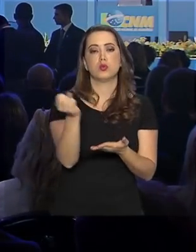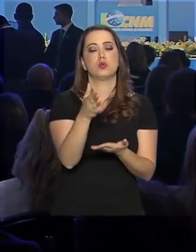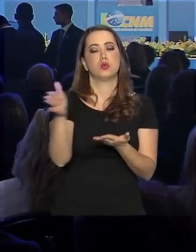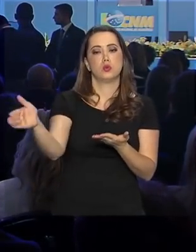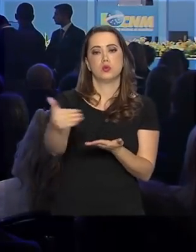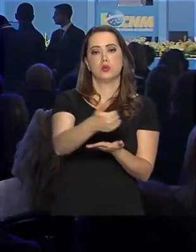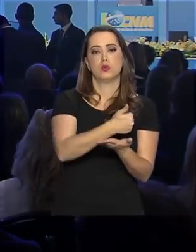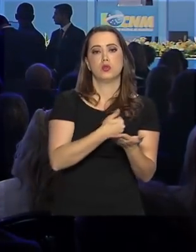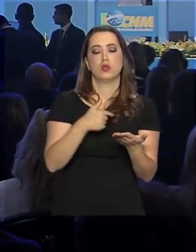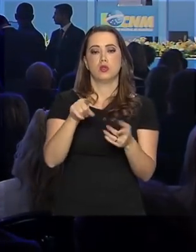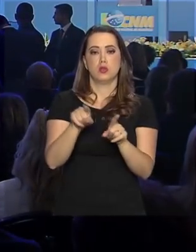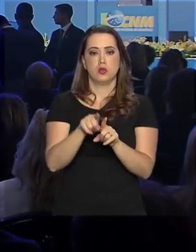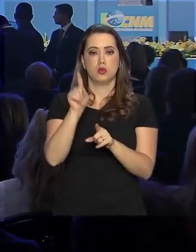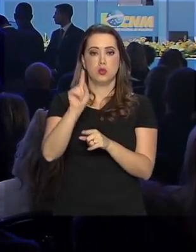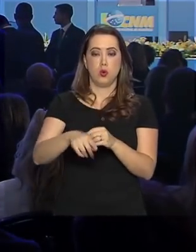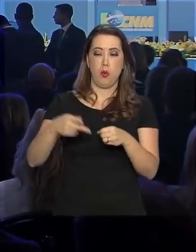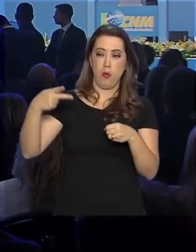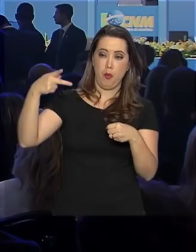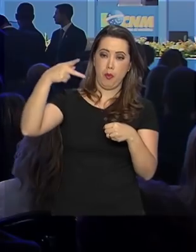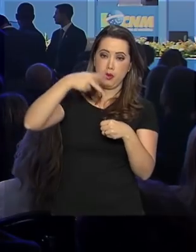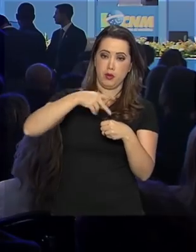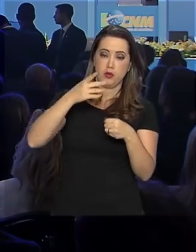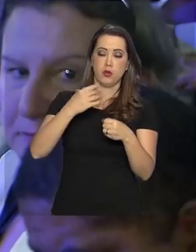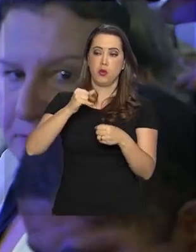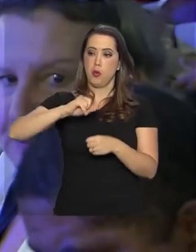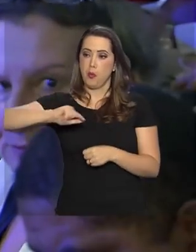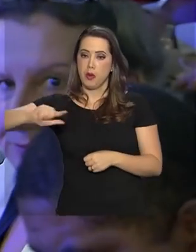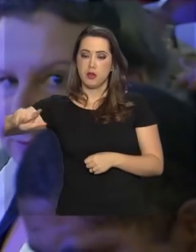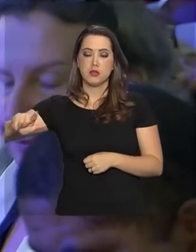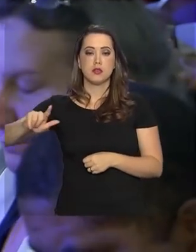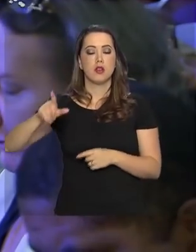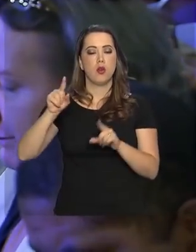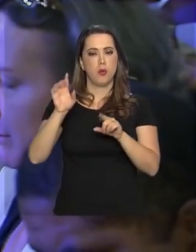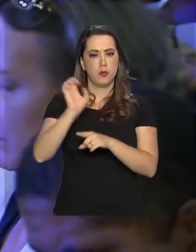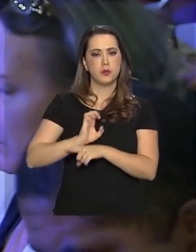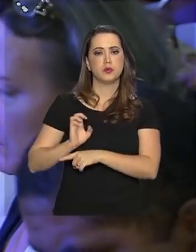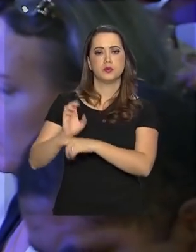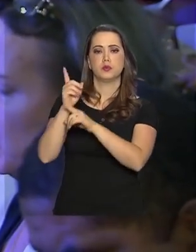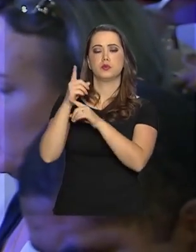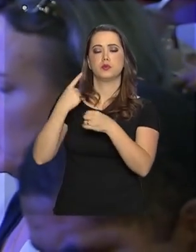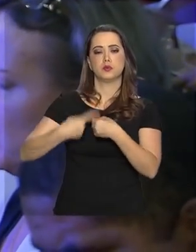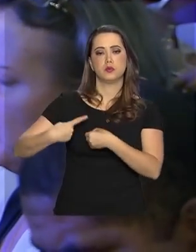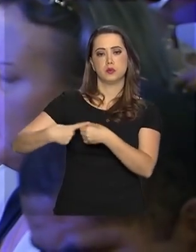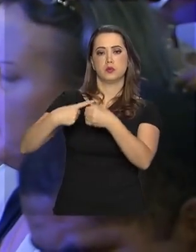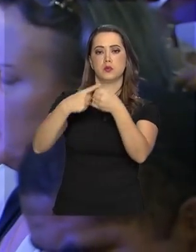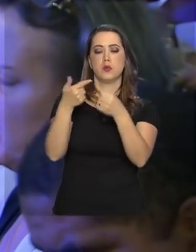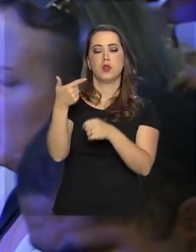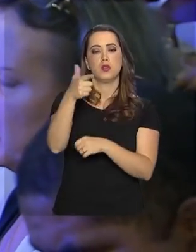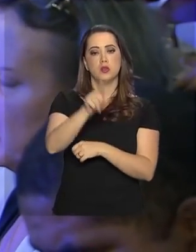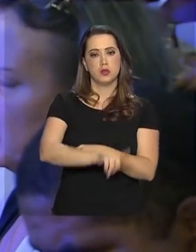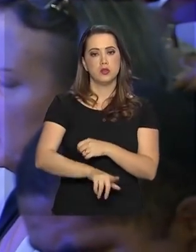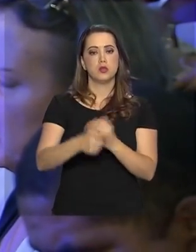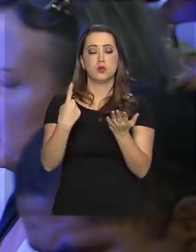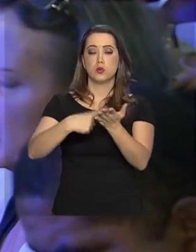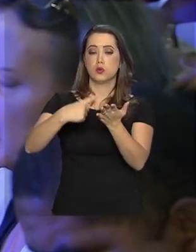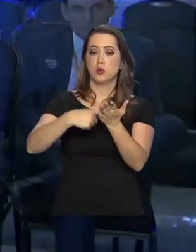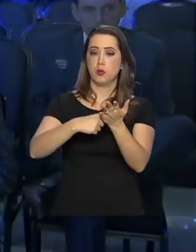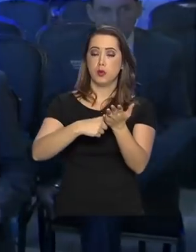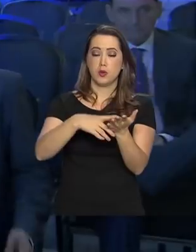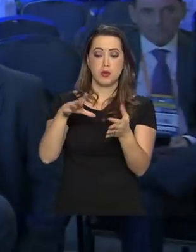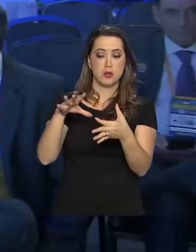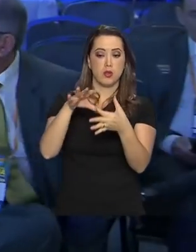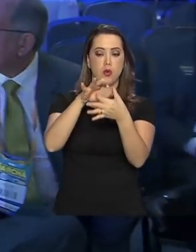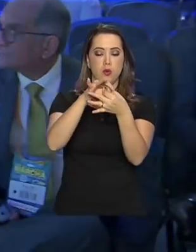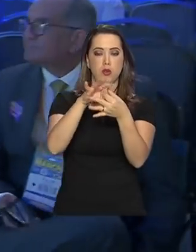arrecadados com a seção onerosa do petróleo na área do pré-sal para estados e municípios, e a reformulação do Pacto Federativo,